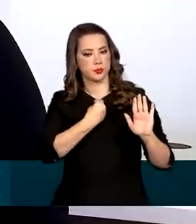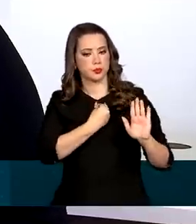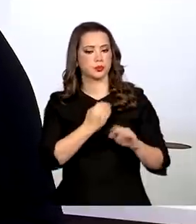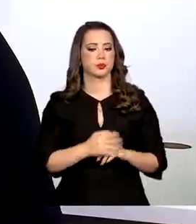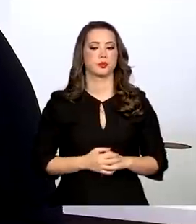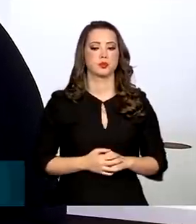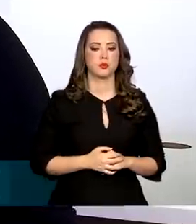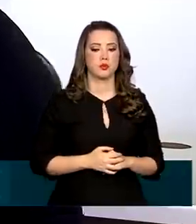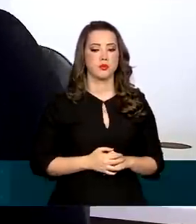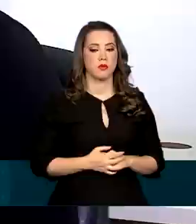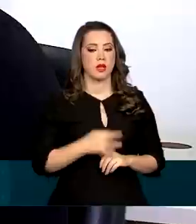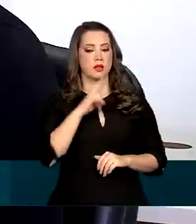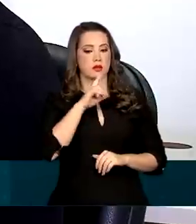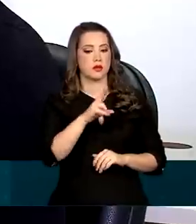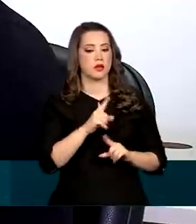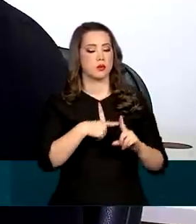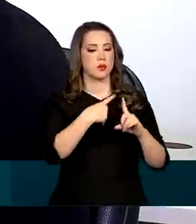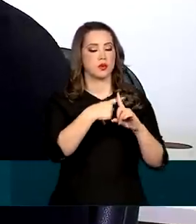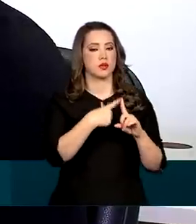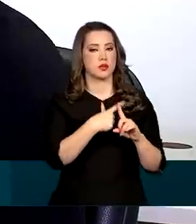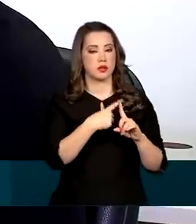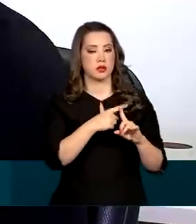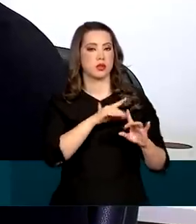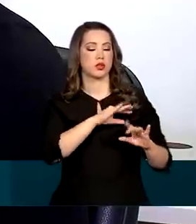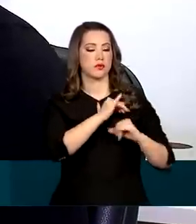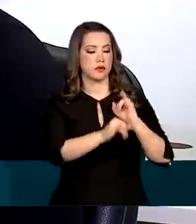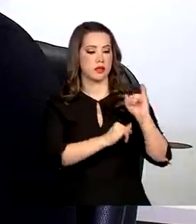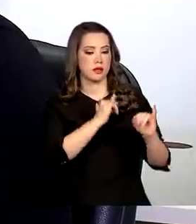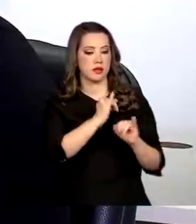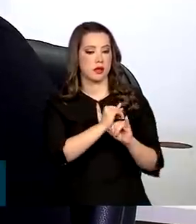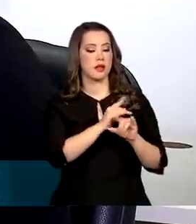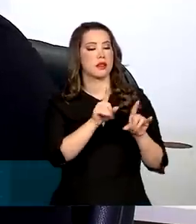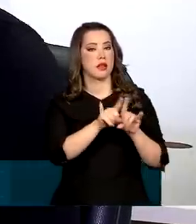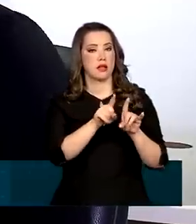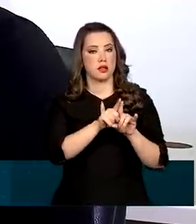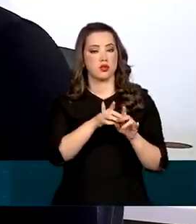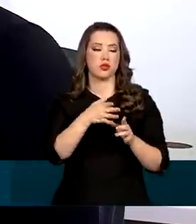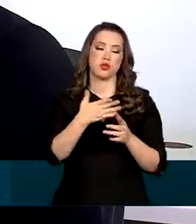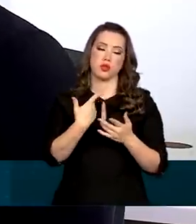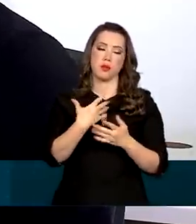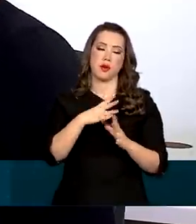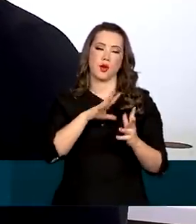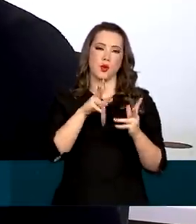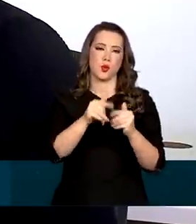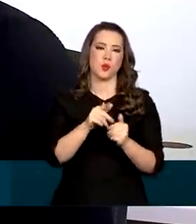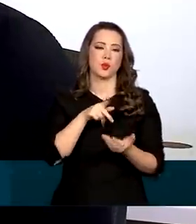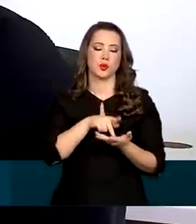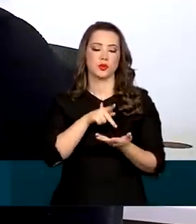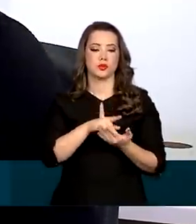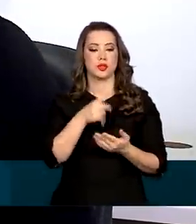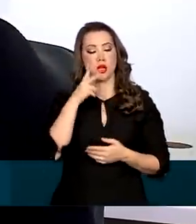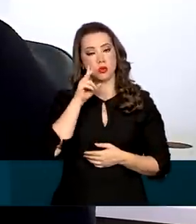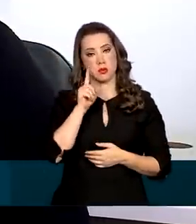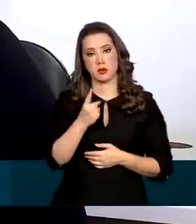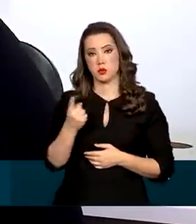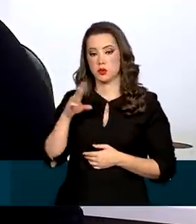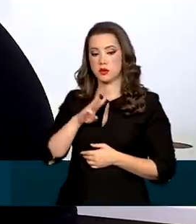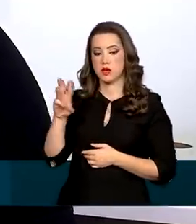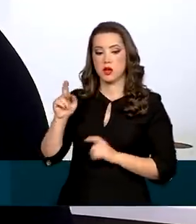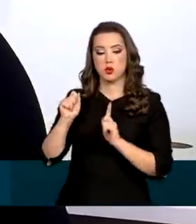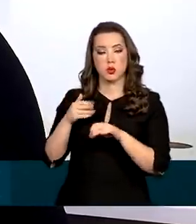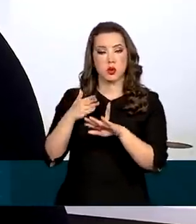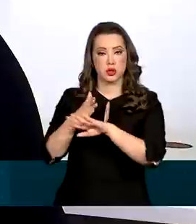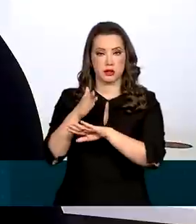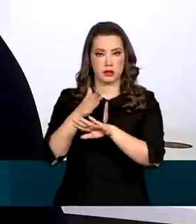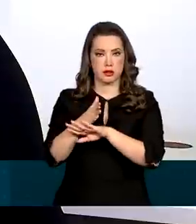no mundo real e no mundo virtual. No portal gov.br, que pode ser acessado pelo computador ou pelo celular, o